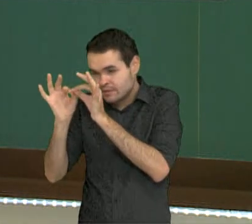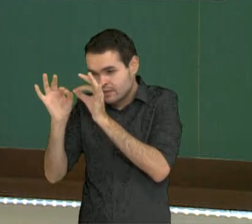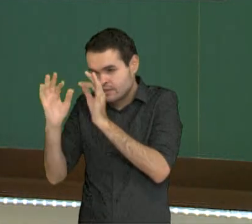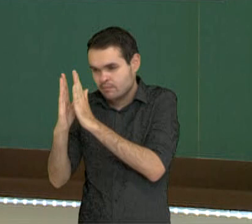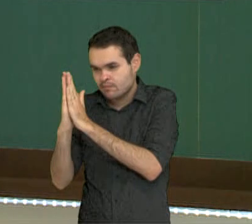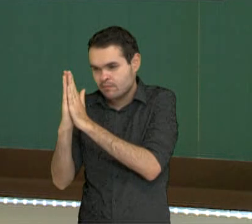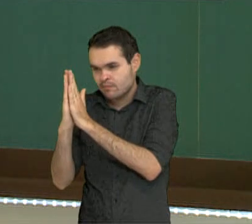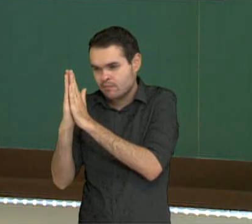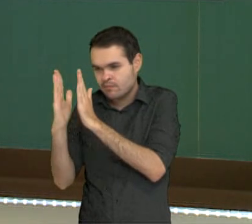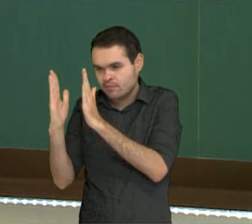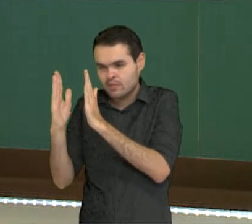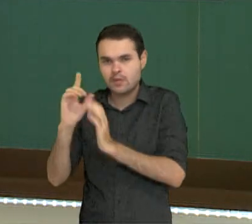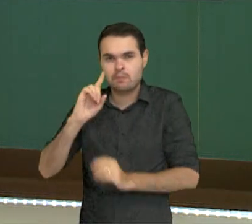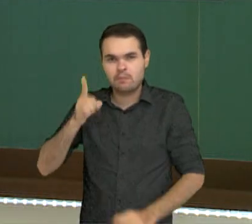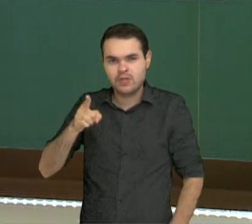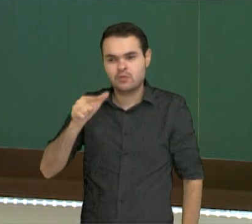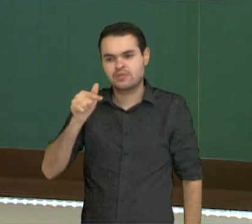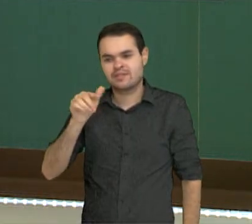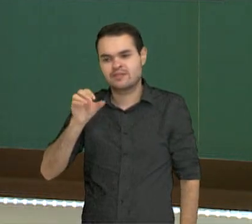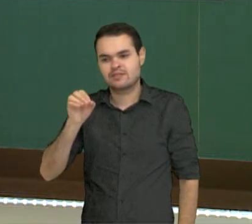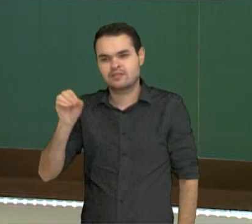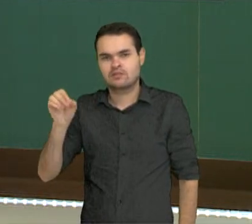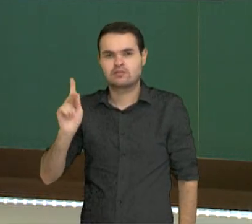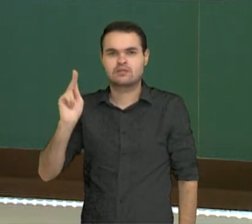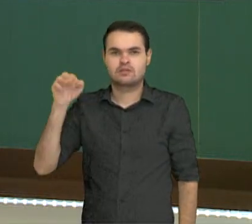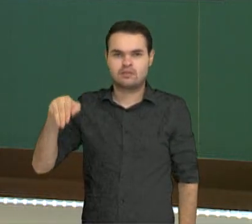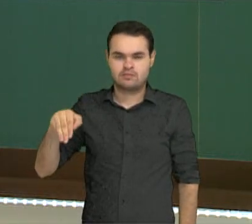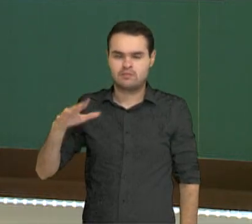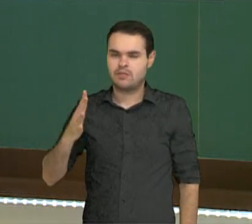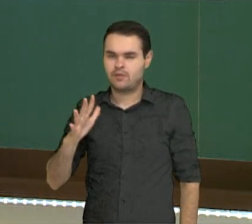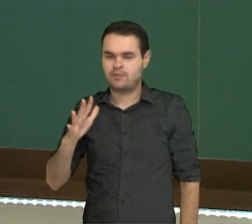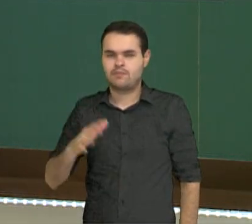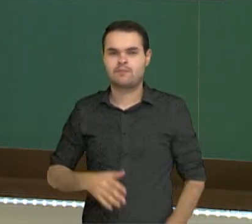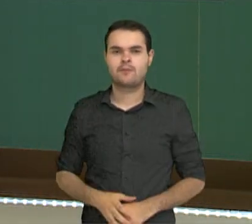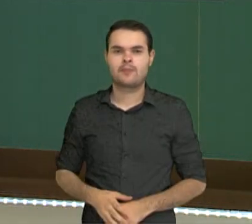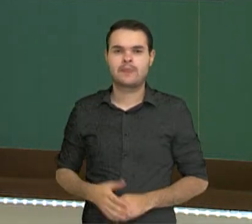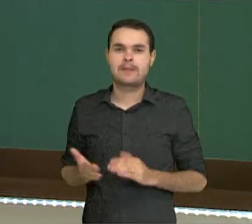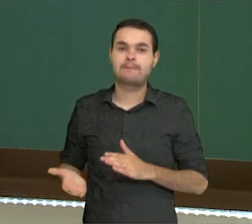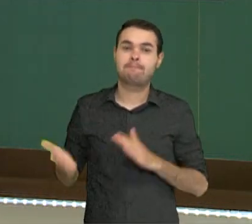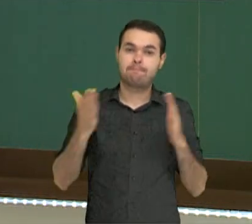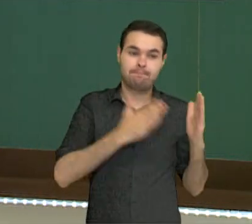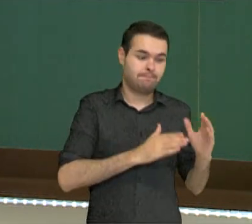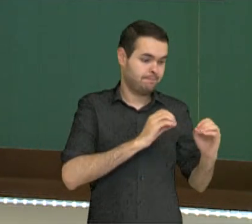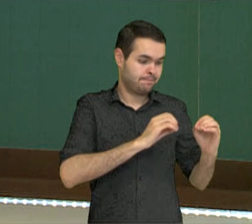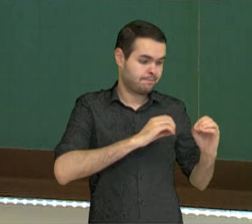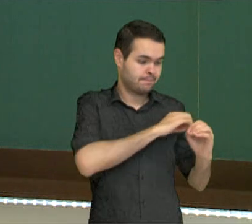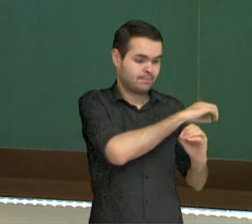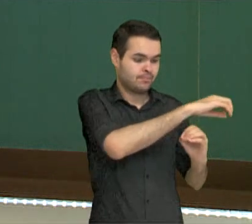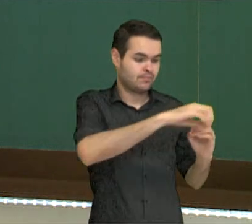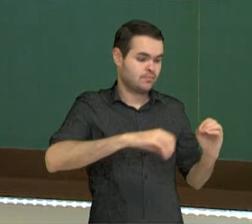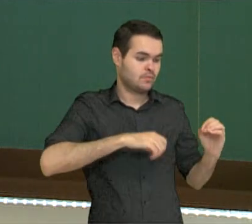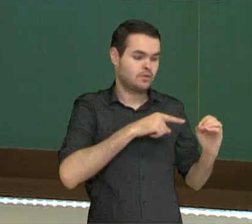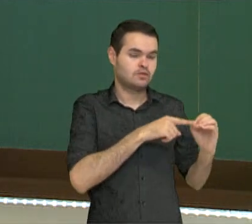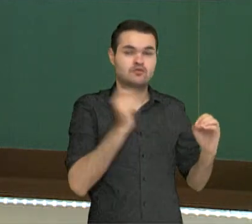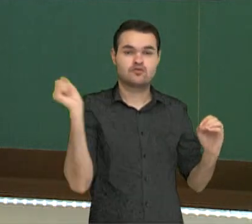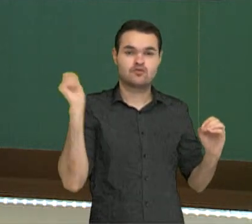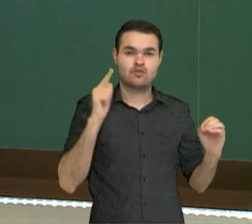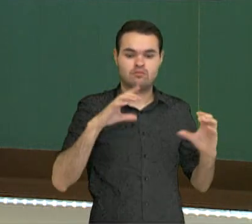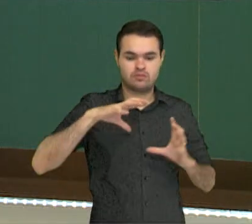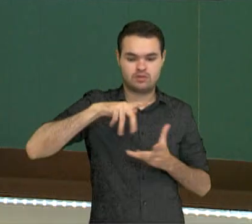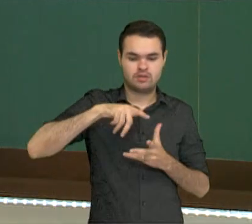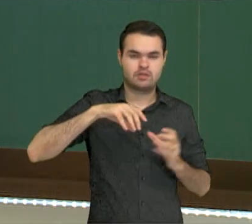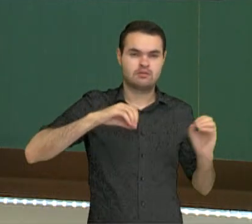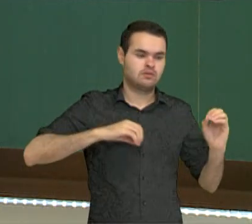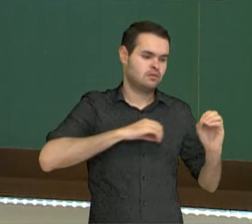quilômetros. E aí falando da translação, movimento que a Terra realiza em torno do Sol, tem duração de